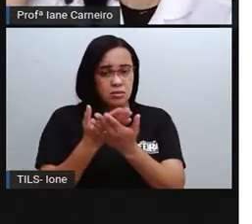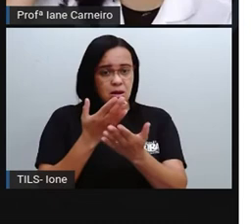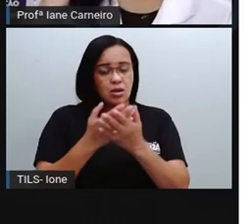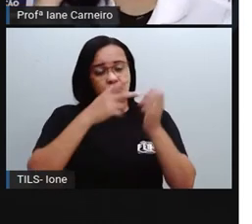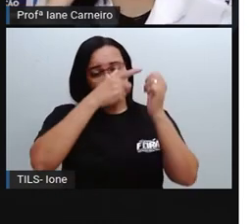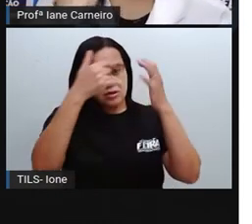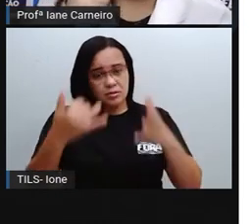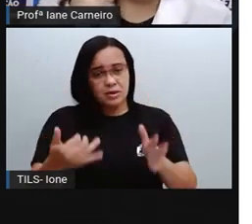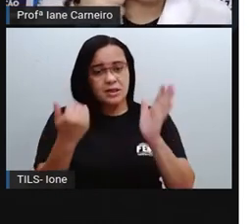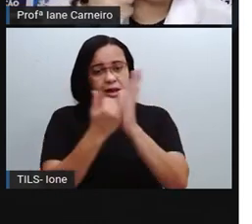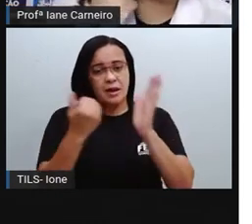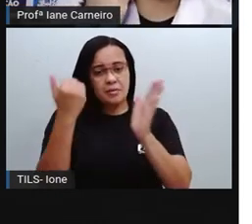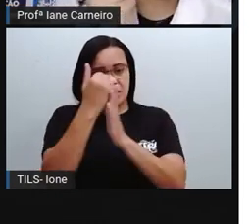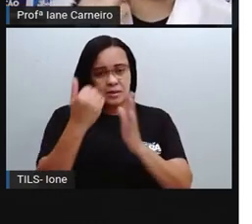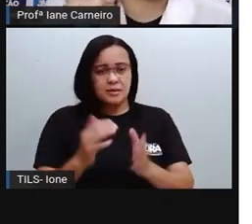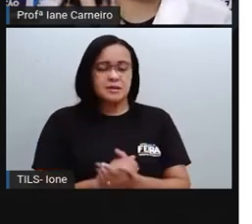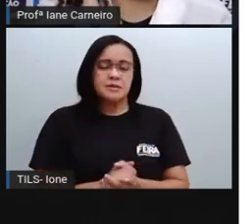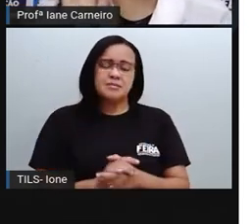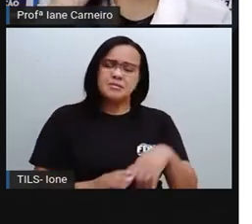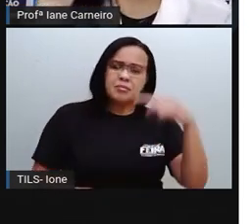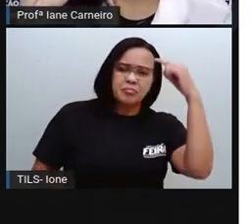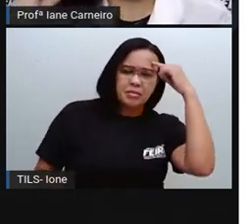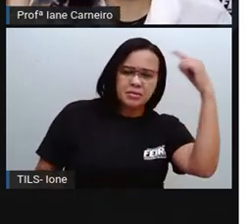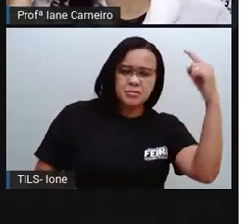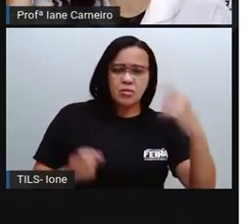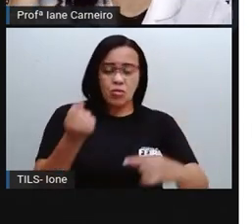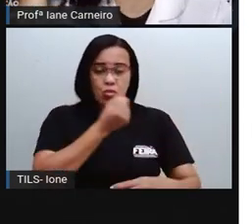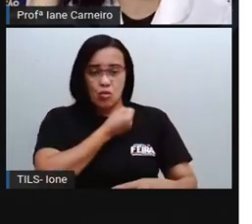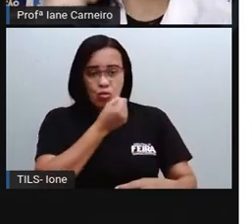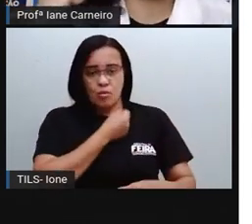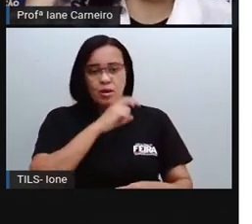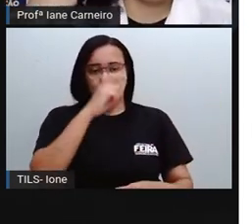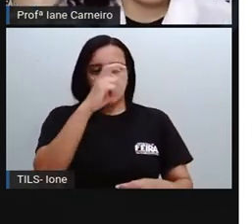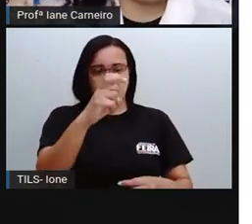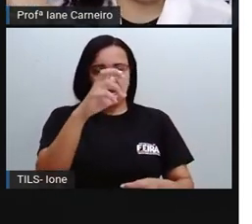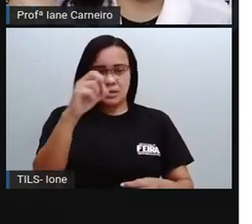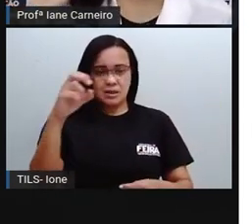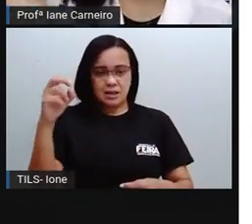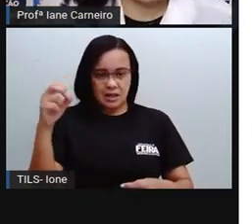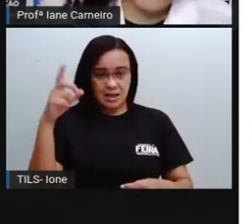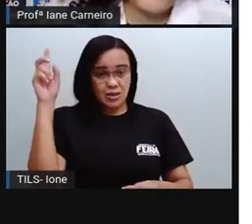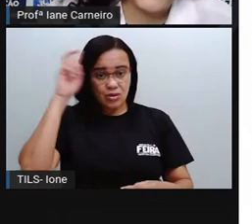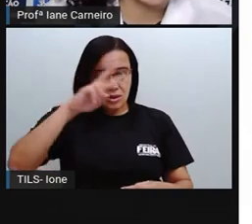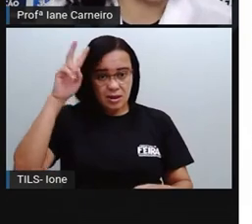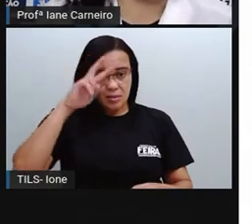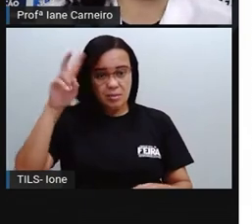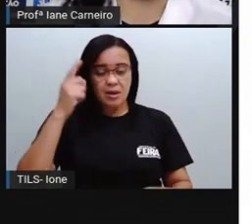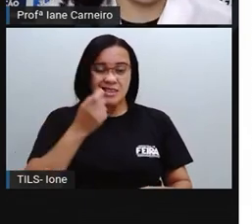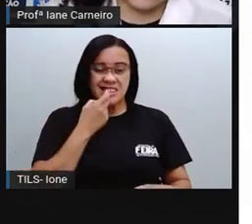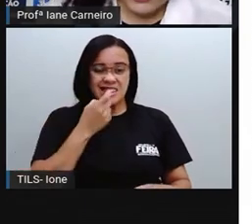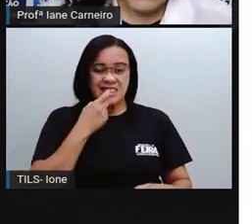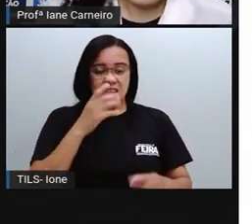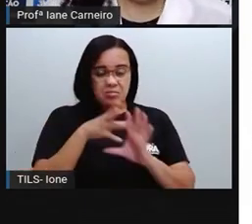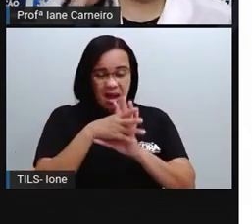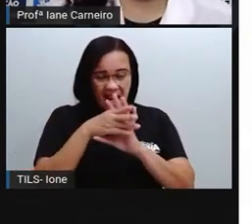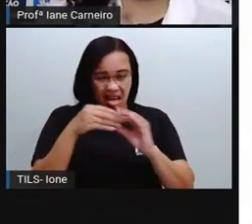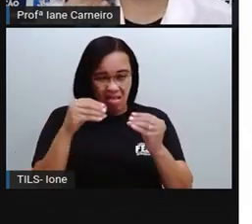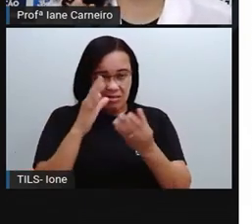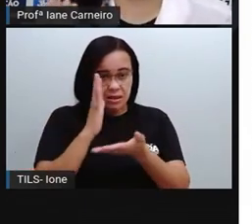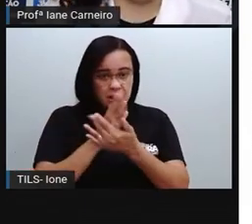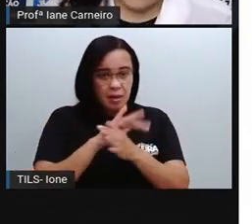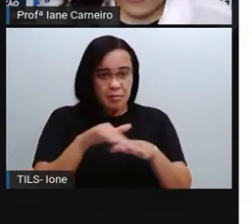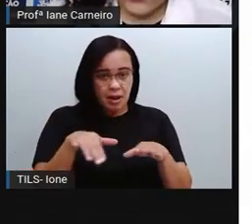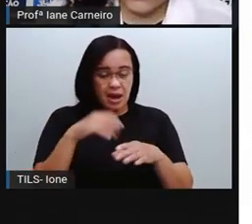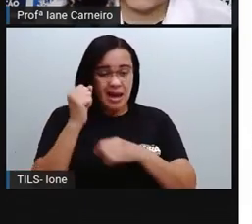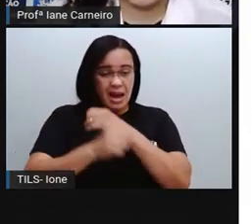pensando, ó, no número 500, né, que é o tempo que o plástico leva para se decompor no meio ambiente. Então, para